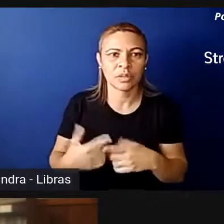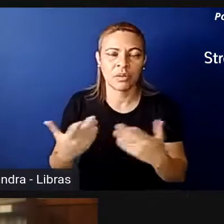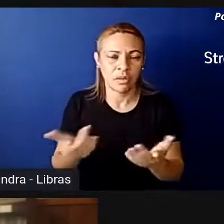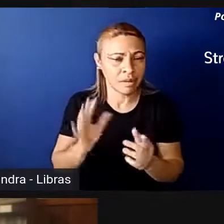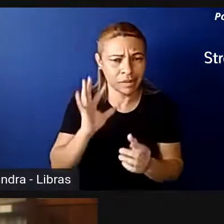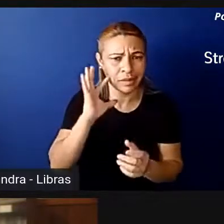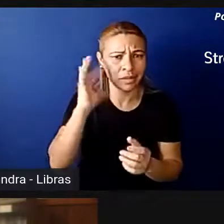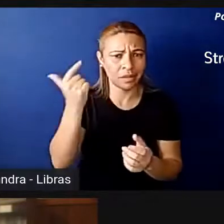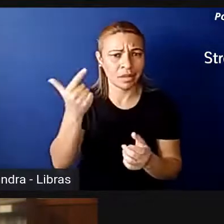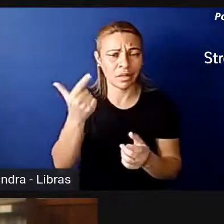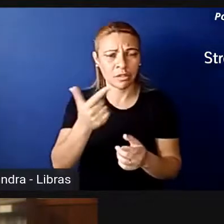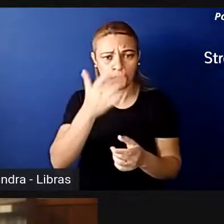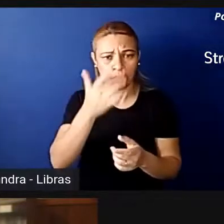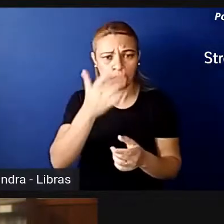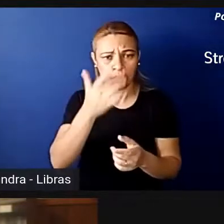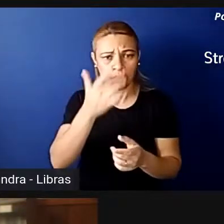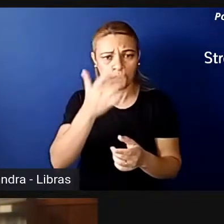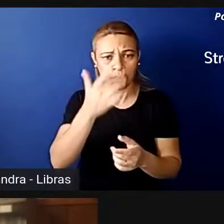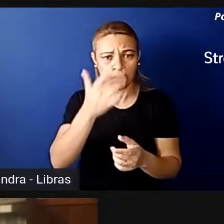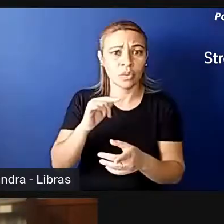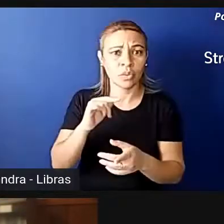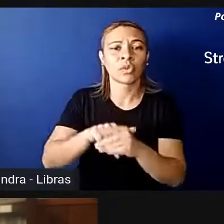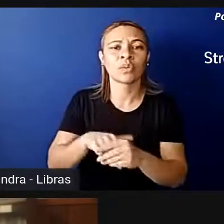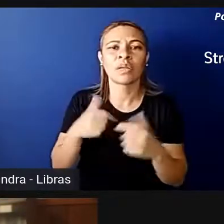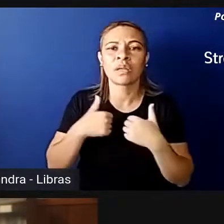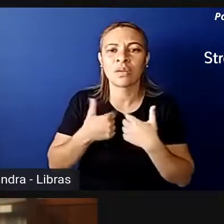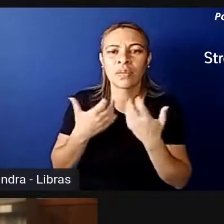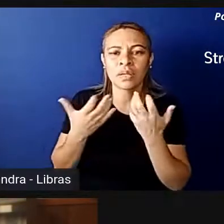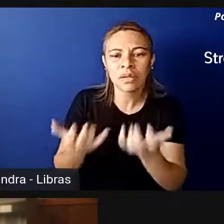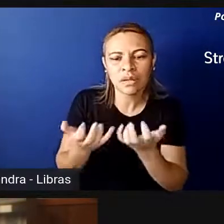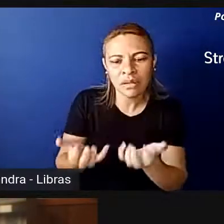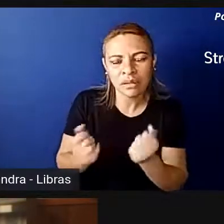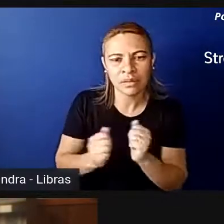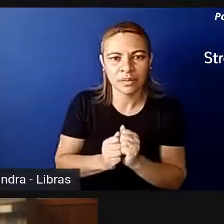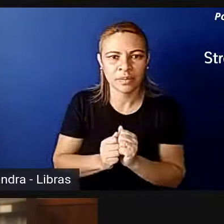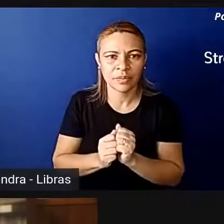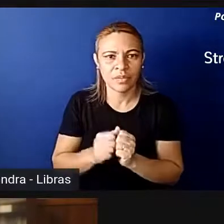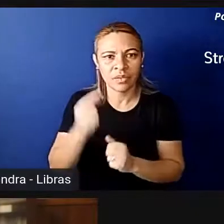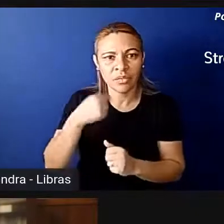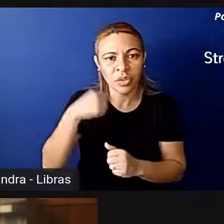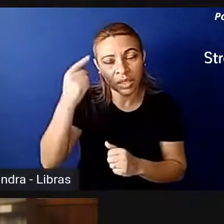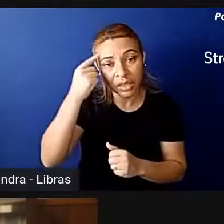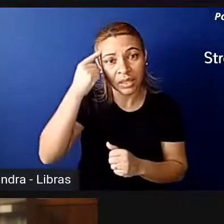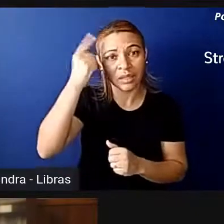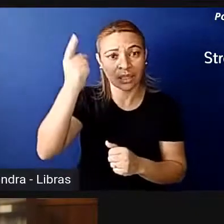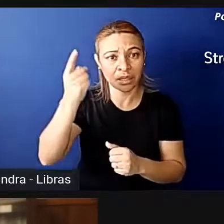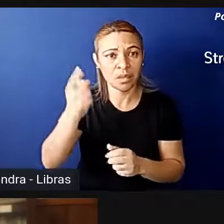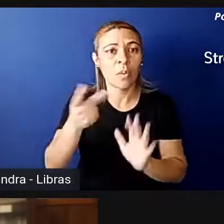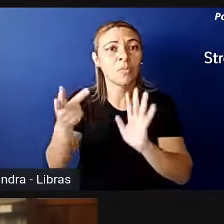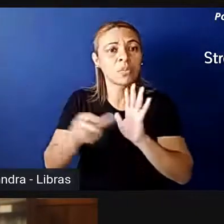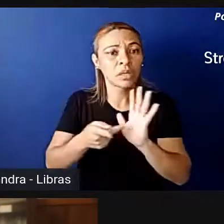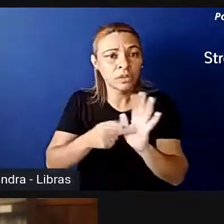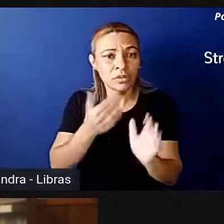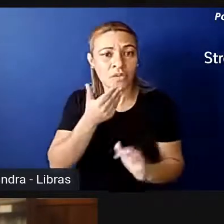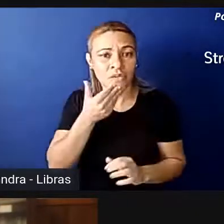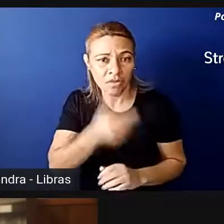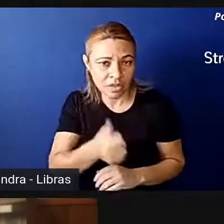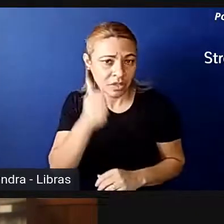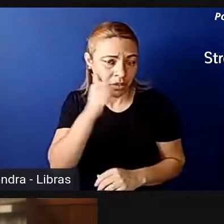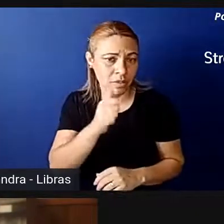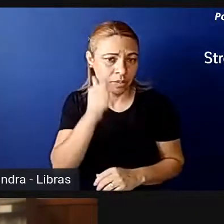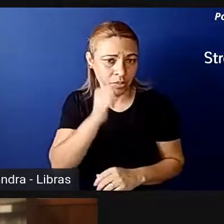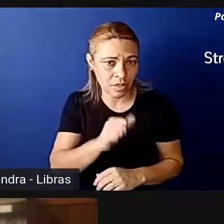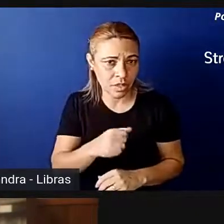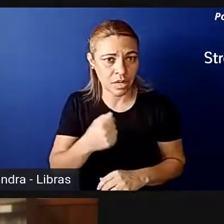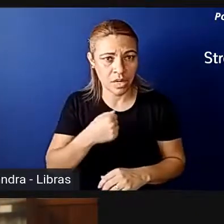eleitora, eu vou querer ou ter a ideia de votar em um partido que favoreça as mulheres internamente. Eu, como uma